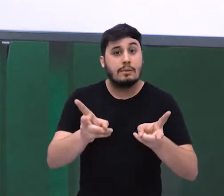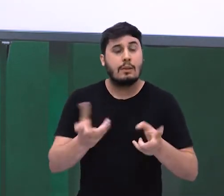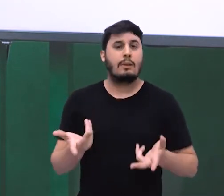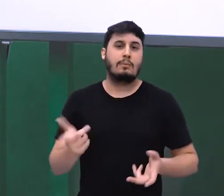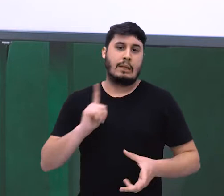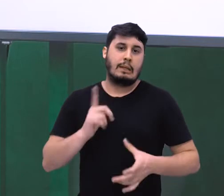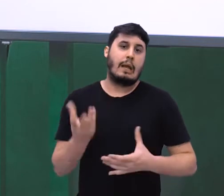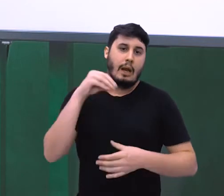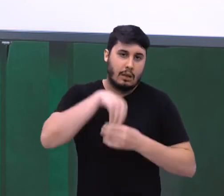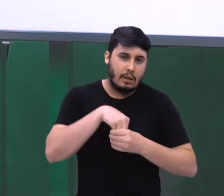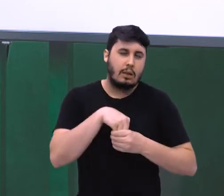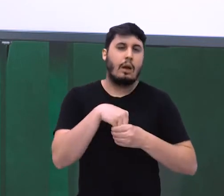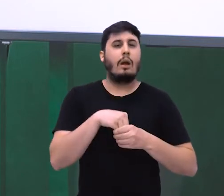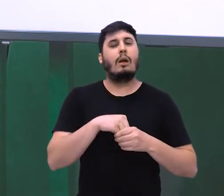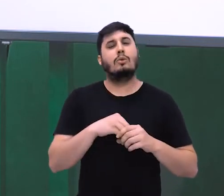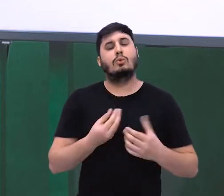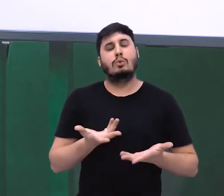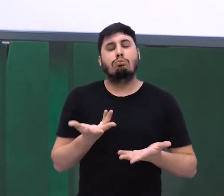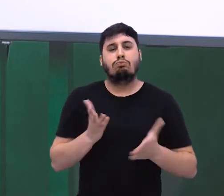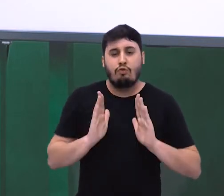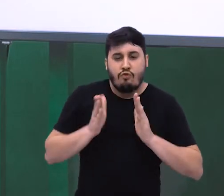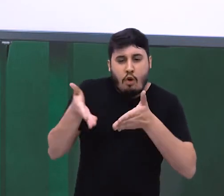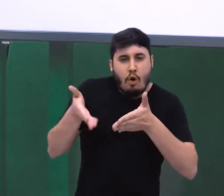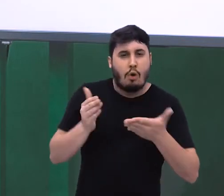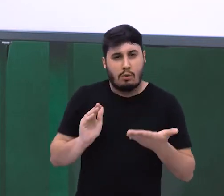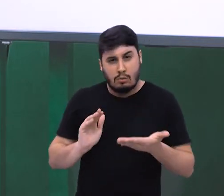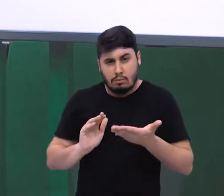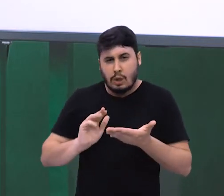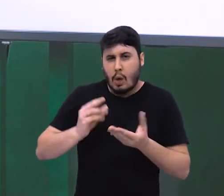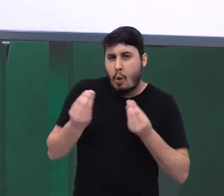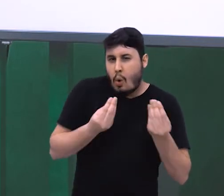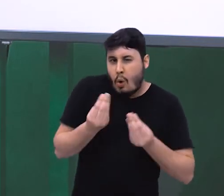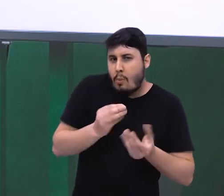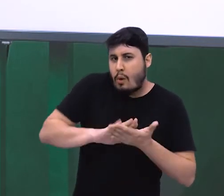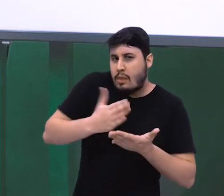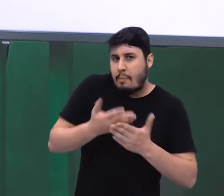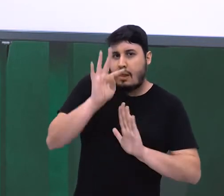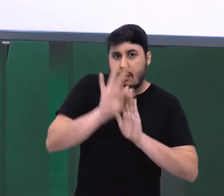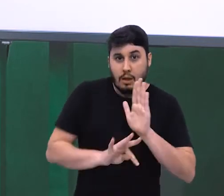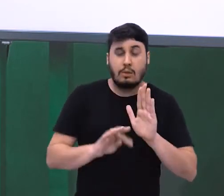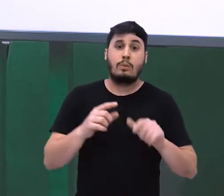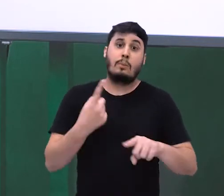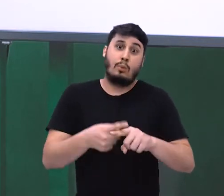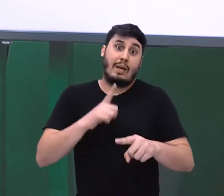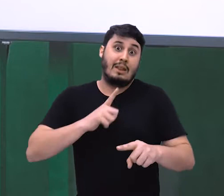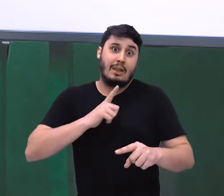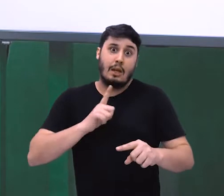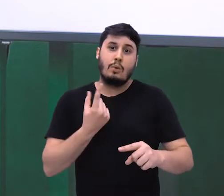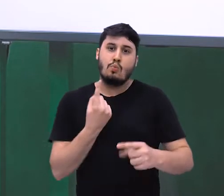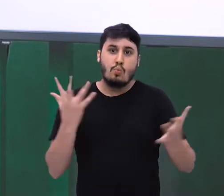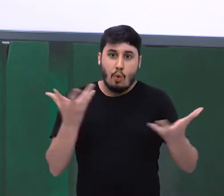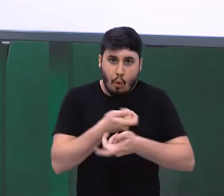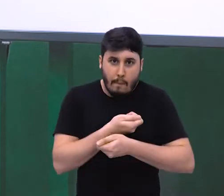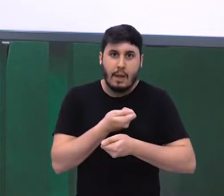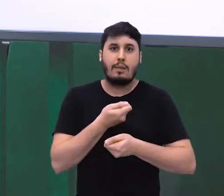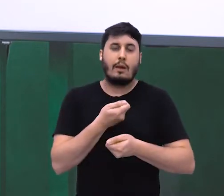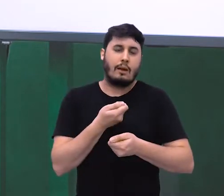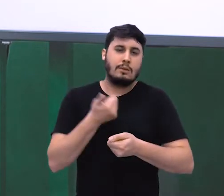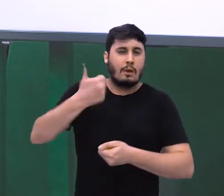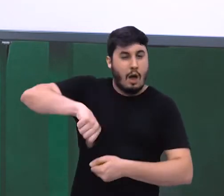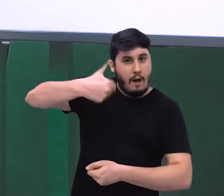textual. O destaque é para a produção textual, inclusive existe uma competência que trata apenas